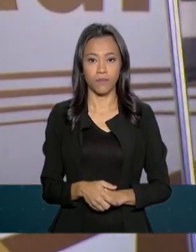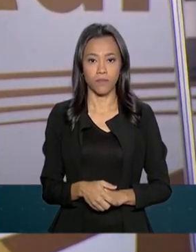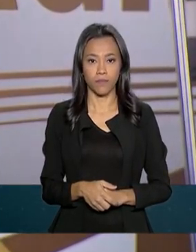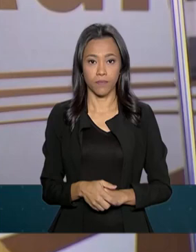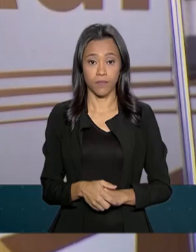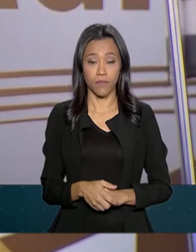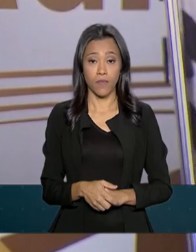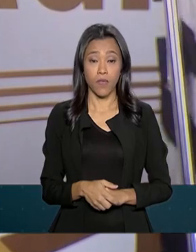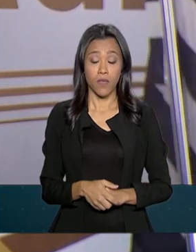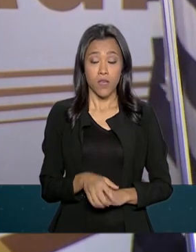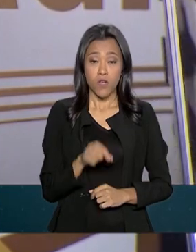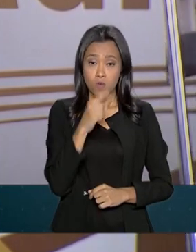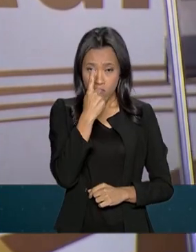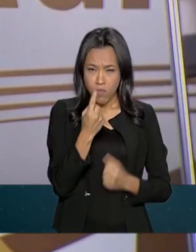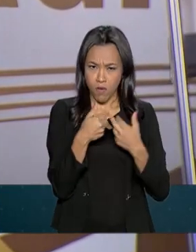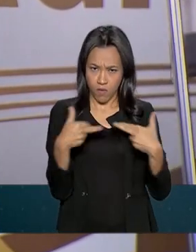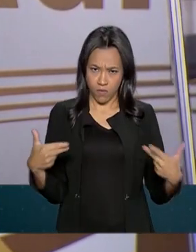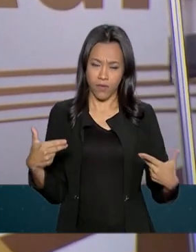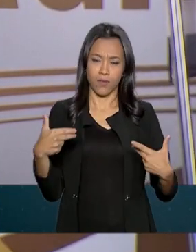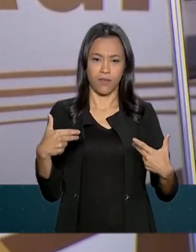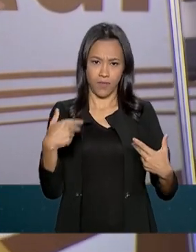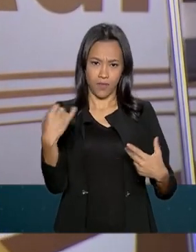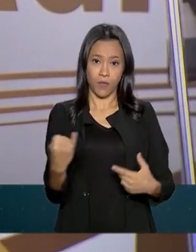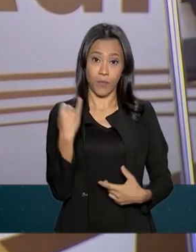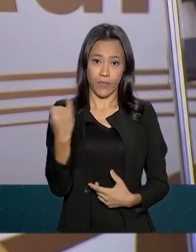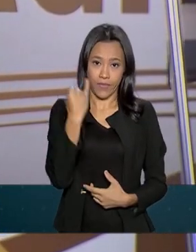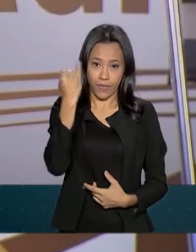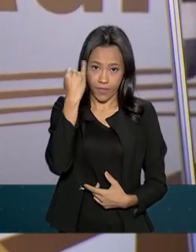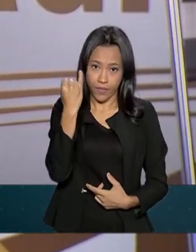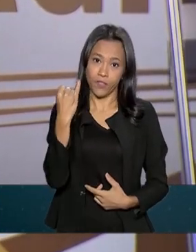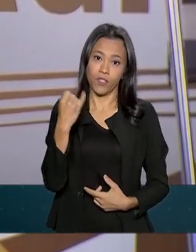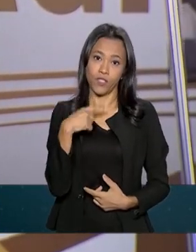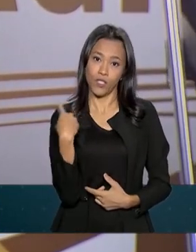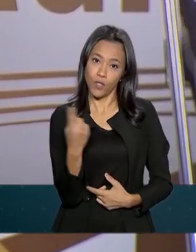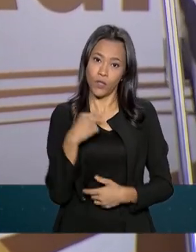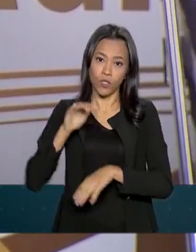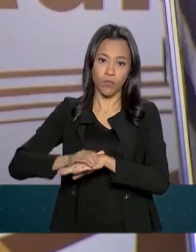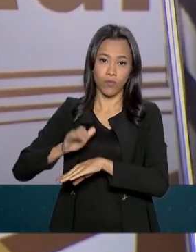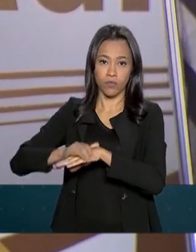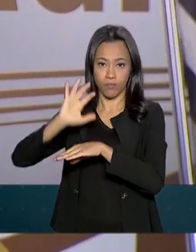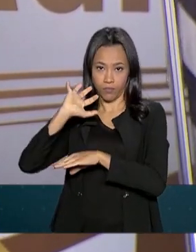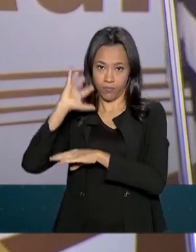E uma coisa muito importante, que, em parte, estamos tomando junto com o Nabang Garcia.